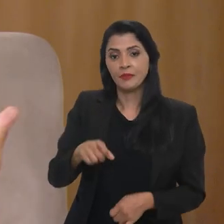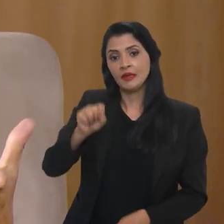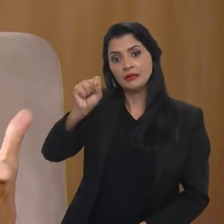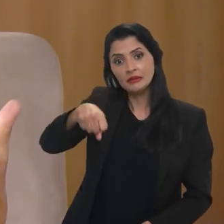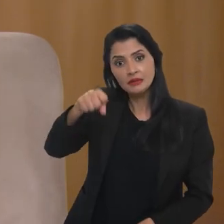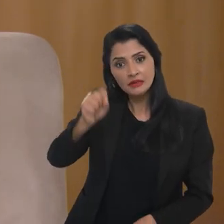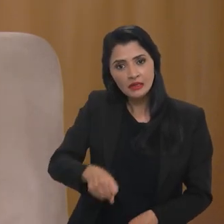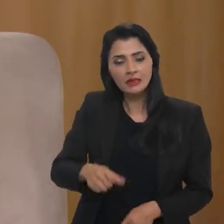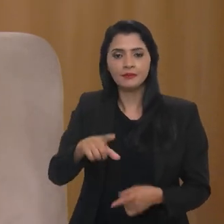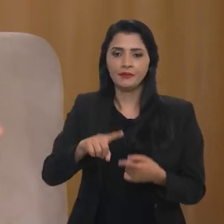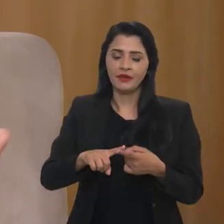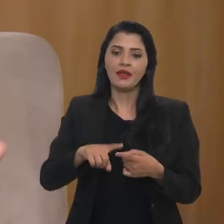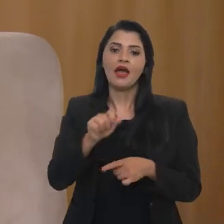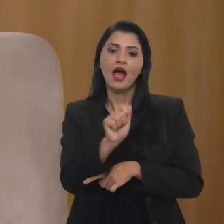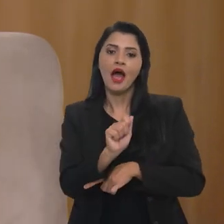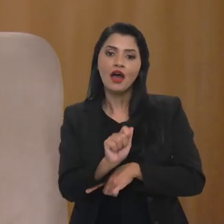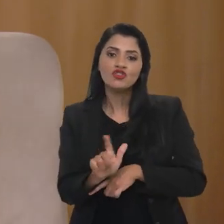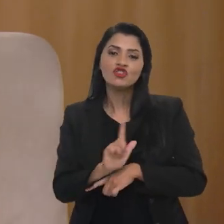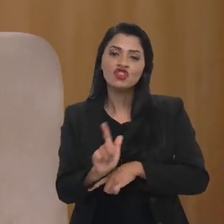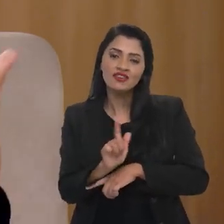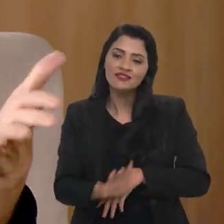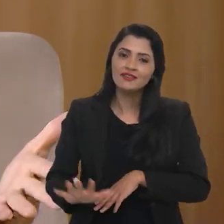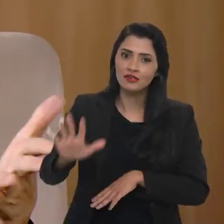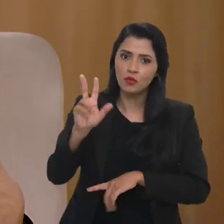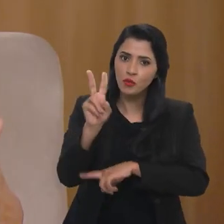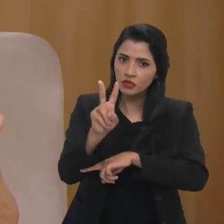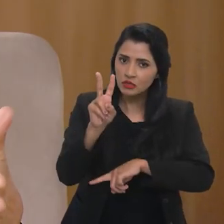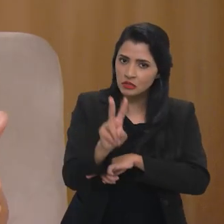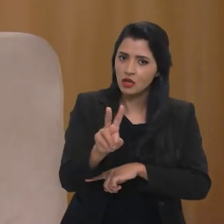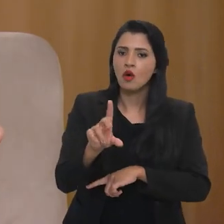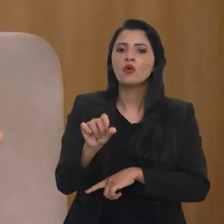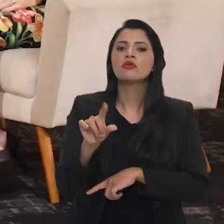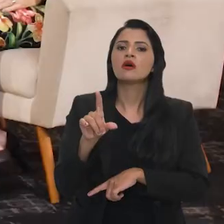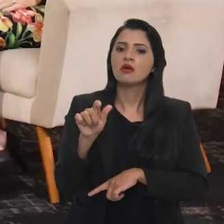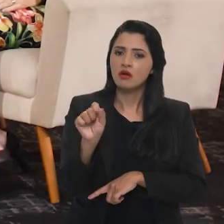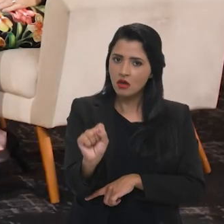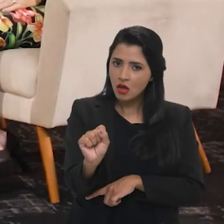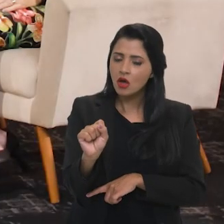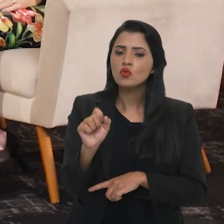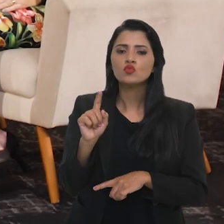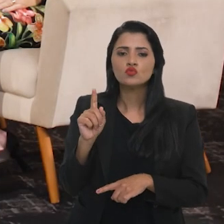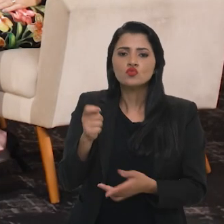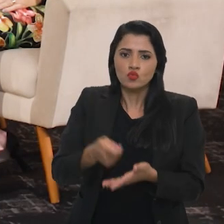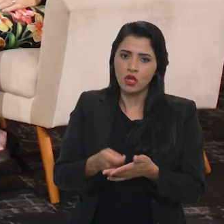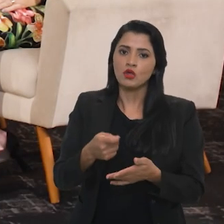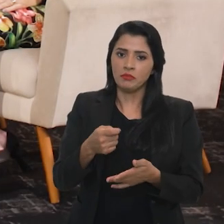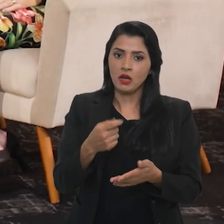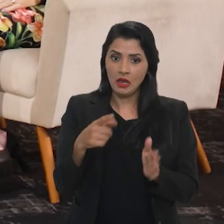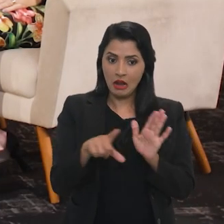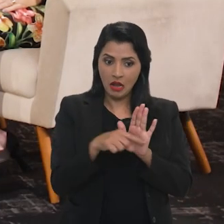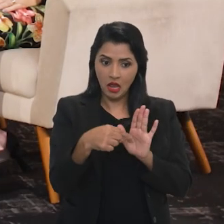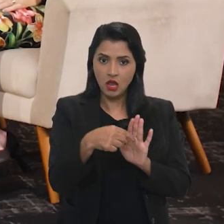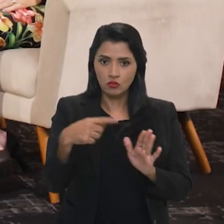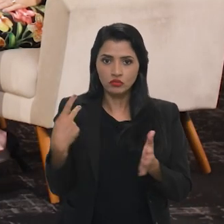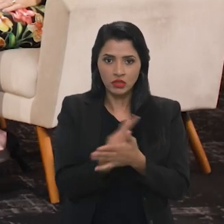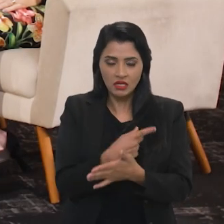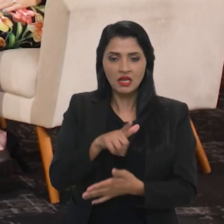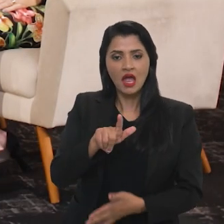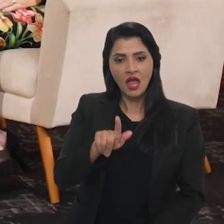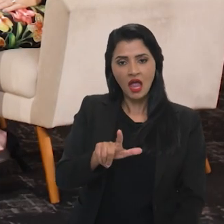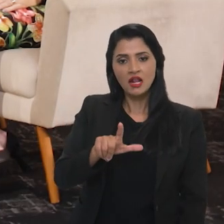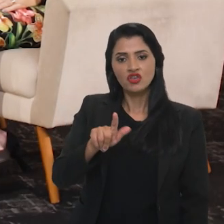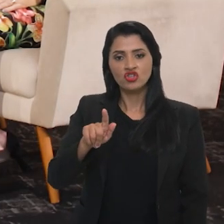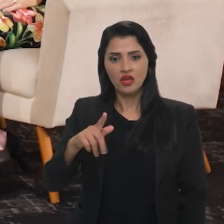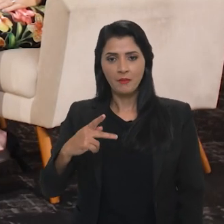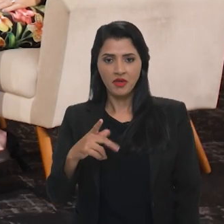que tem a Agência Nacional de Proteção de Dados, a Autoridade Nacional de Proteção de Dados, ela cuida, obviamente, do cumprimento da LGPD, mas proteção de dados é